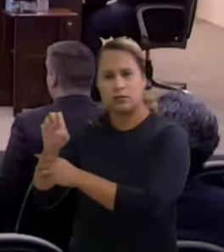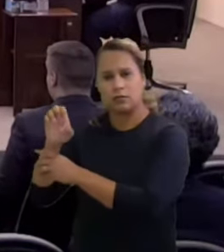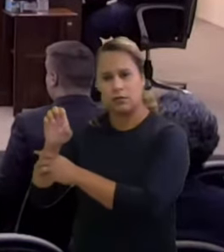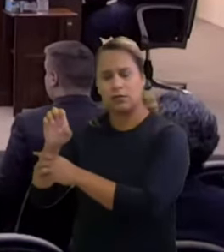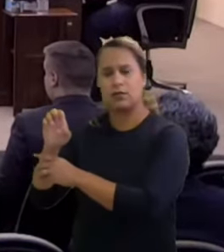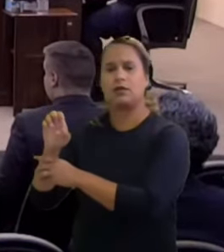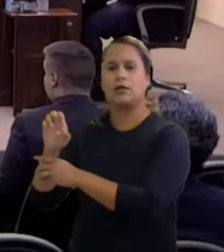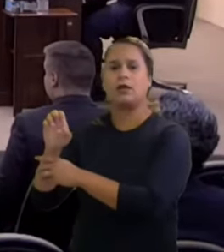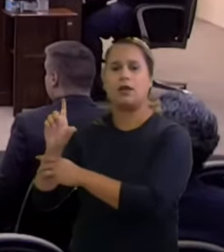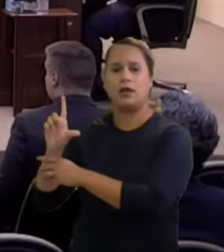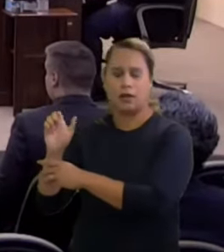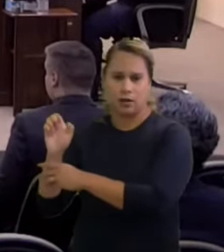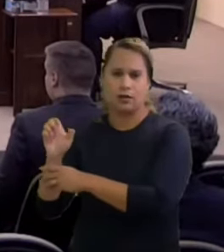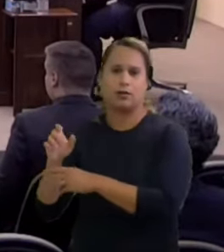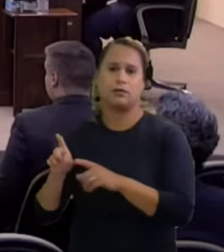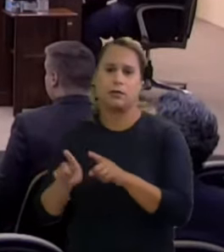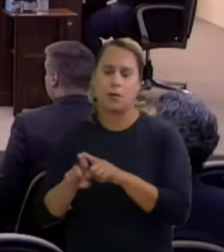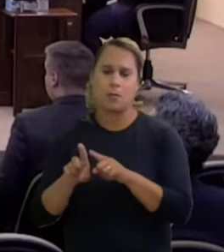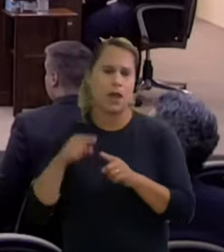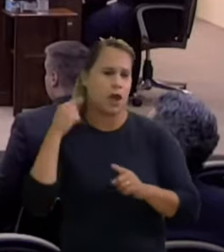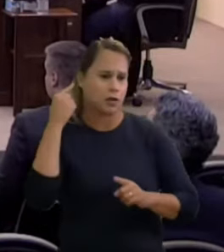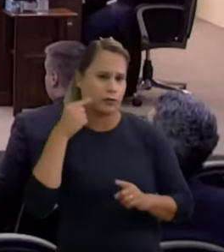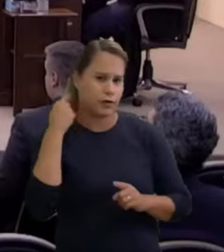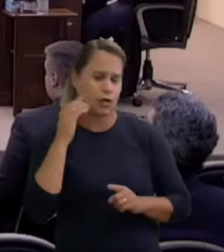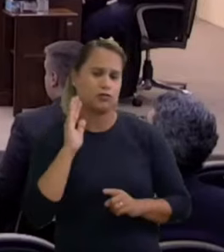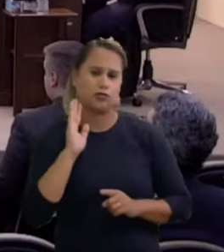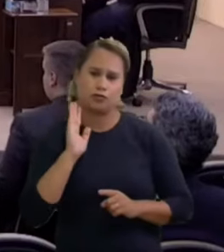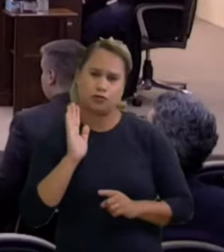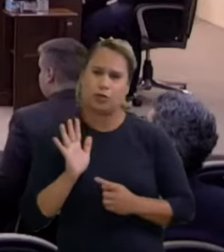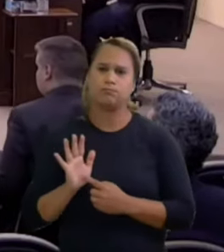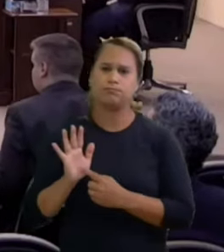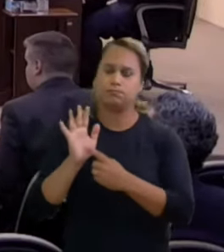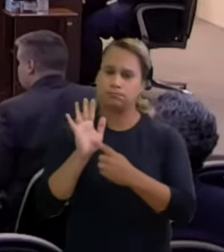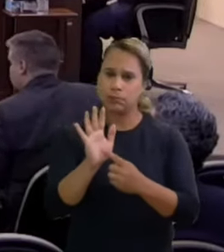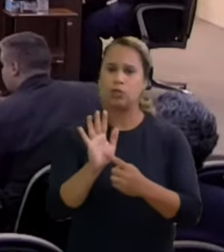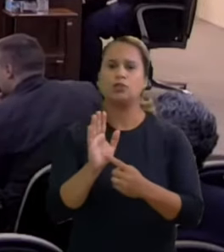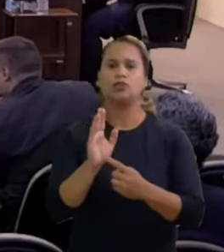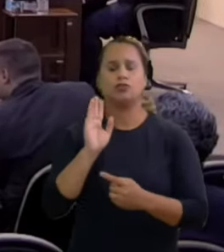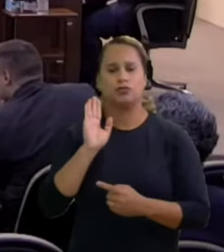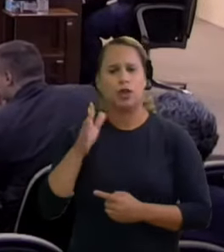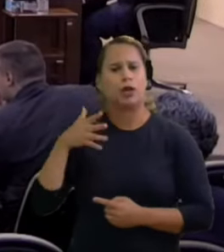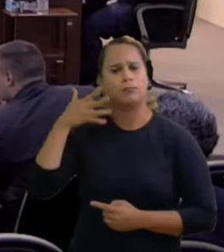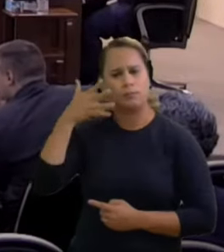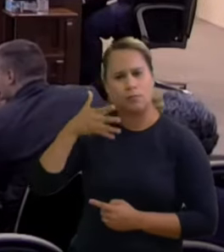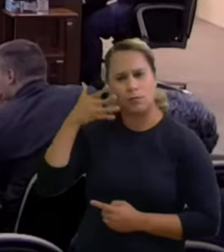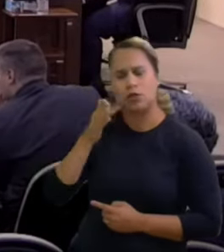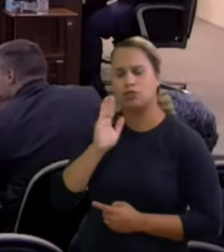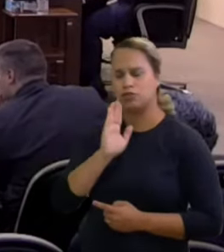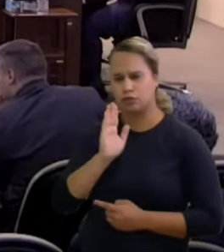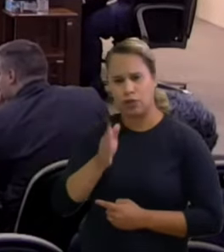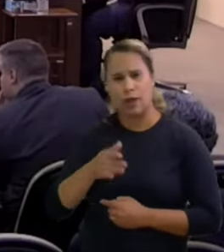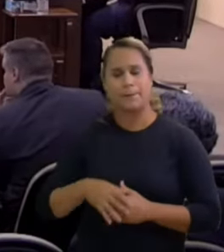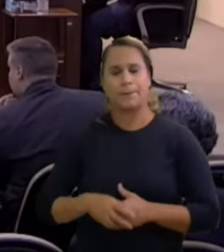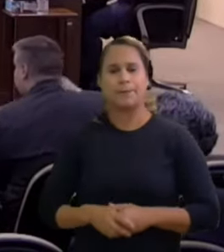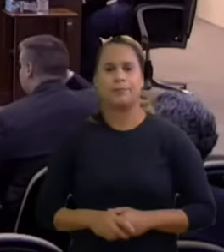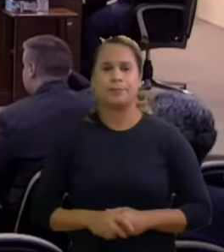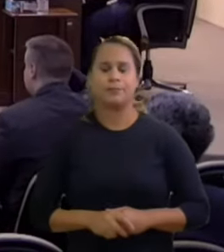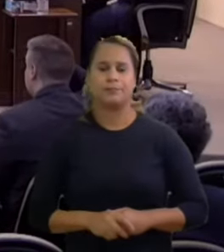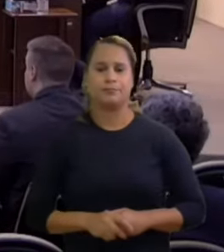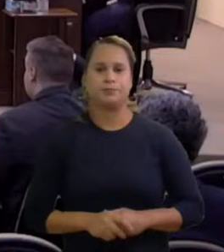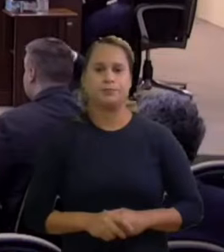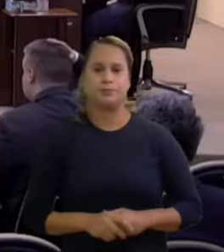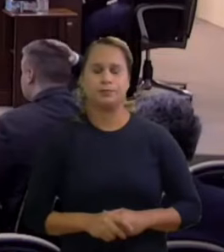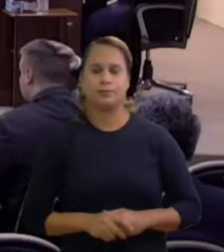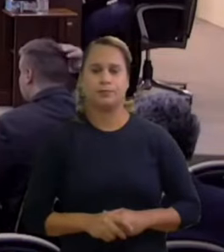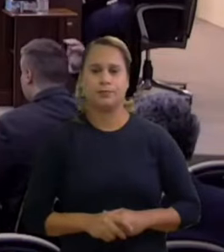advogados que já se manifestaram que já fizeram suas sustentações orais na tribuna doutor Petnin doutor Bruno e